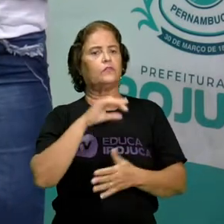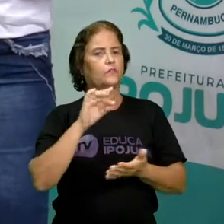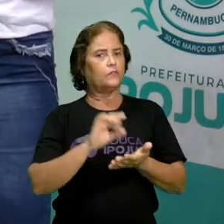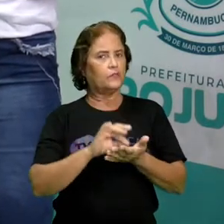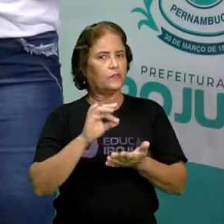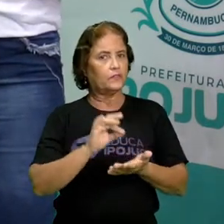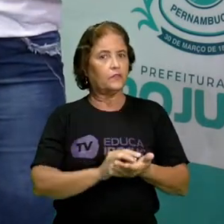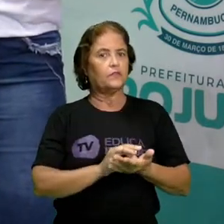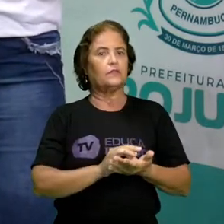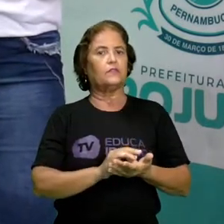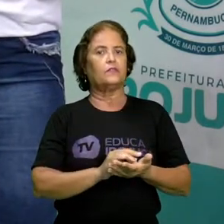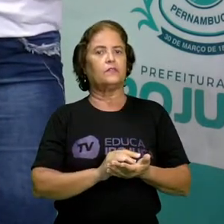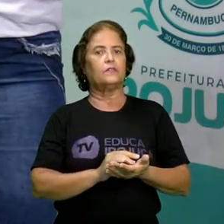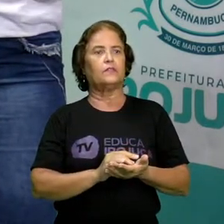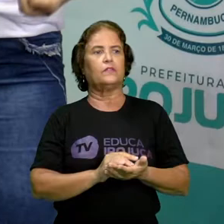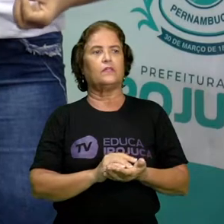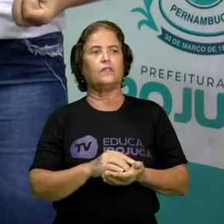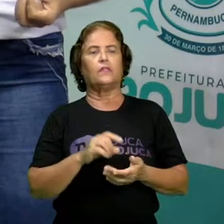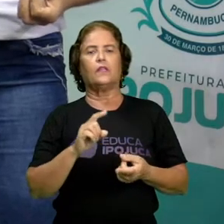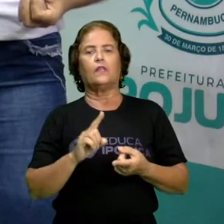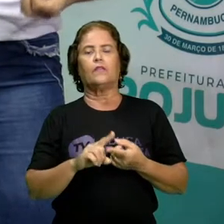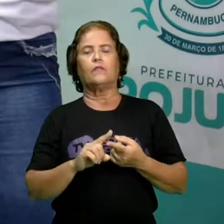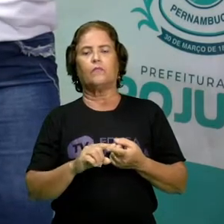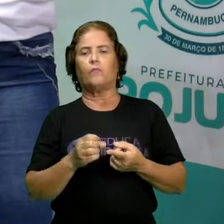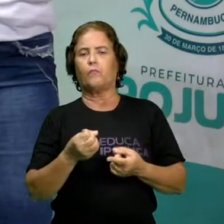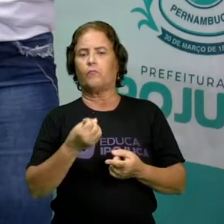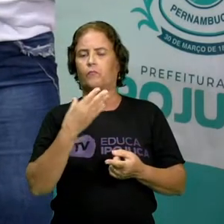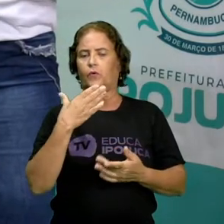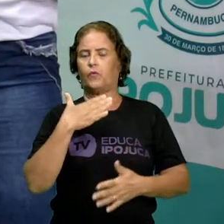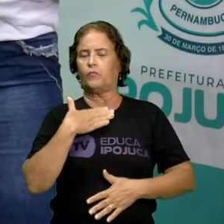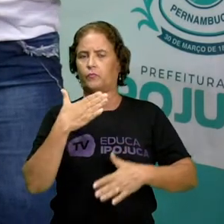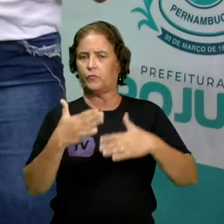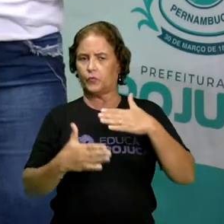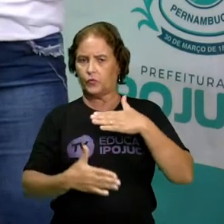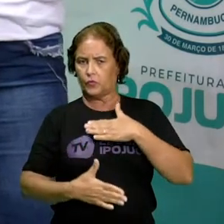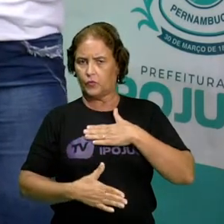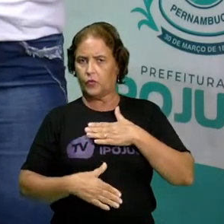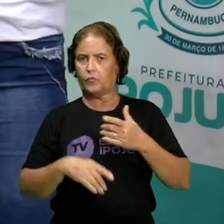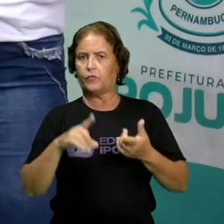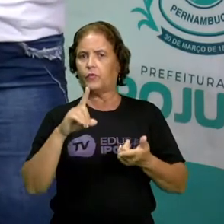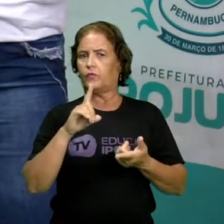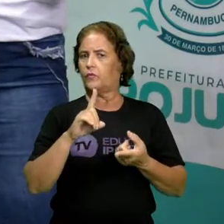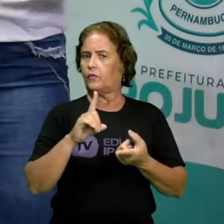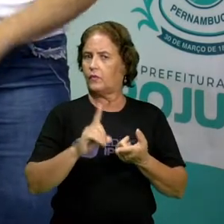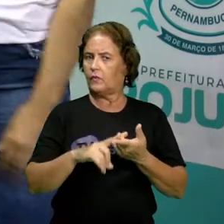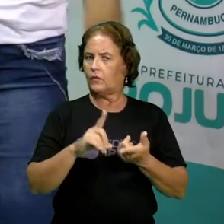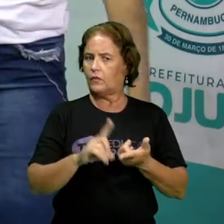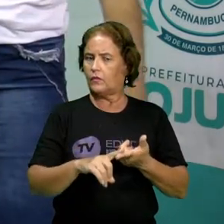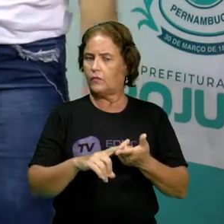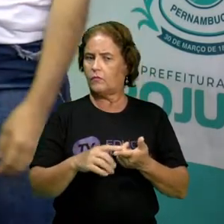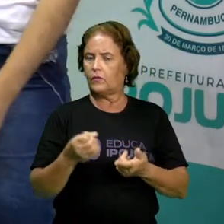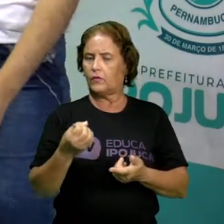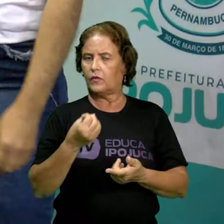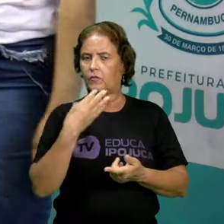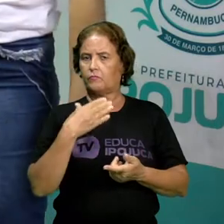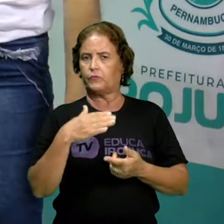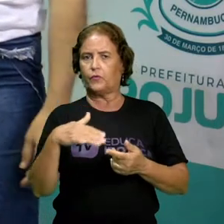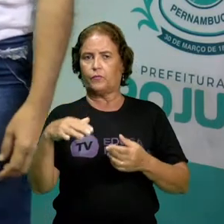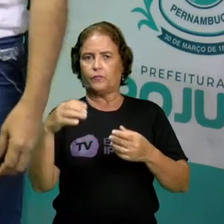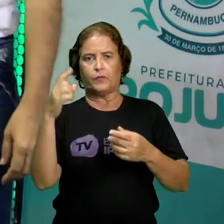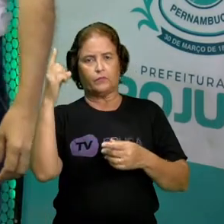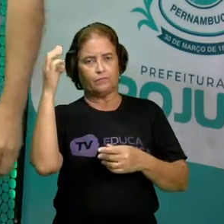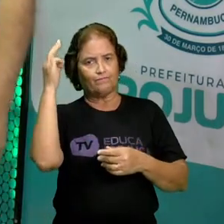Além de fazer bem para o nosso corpo, também faz bem para a nossa mente, isso mesmo.